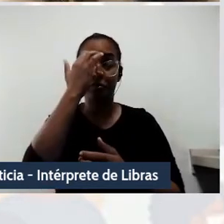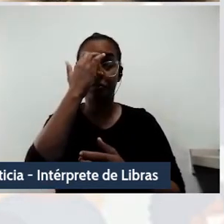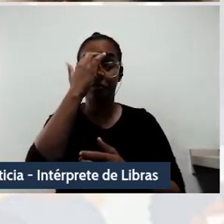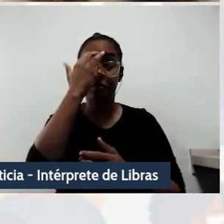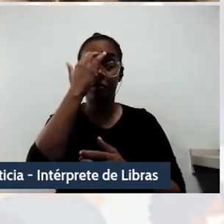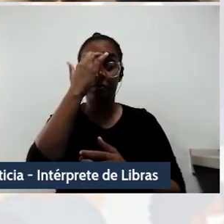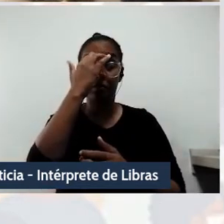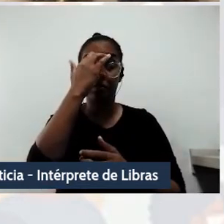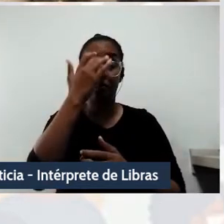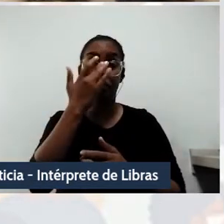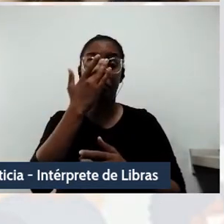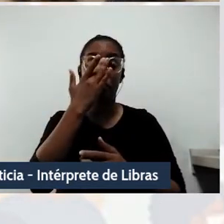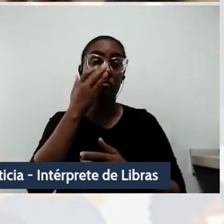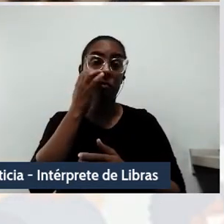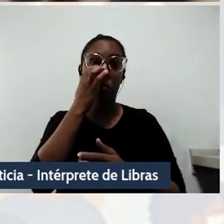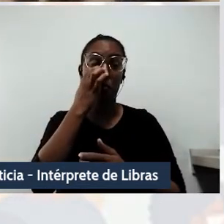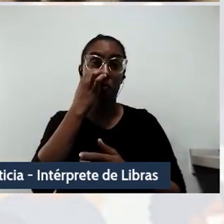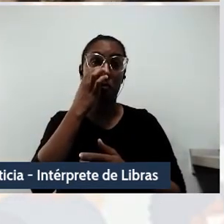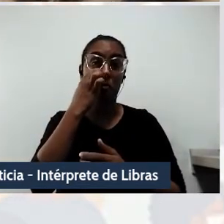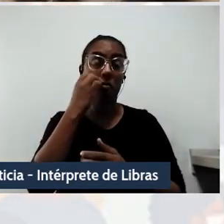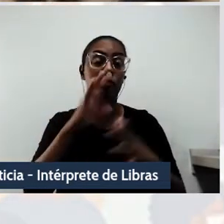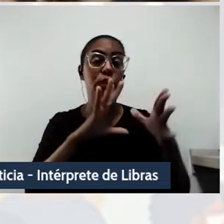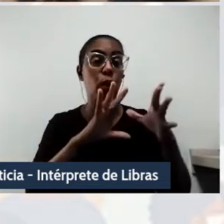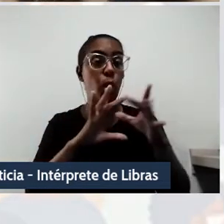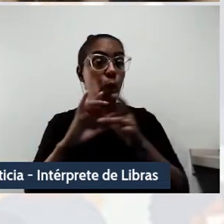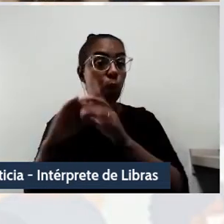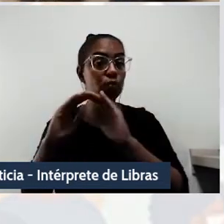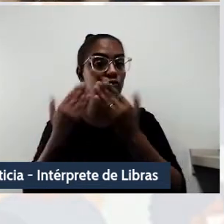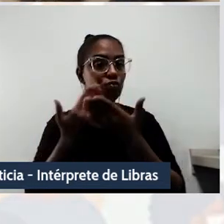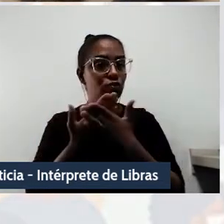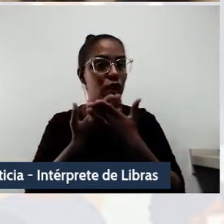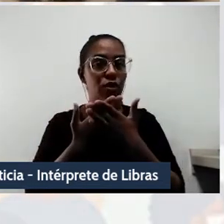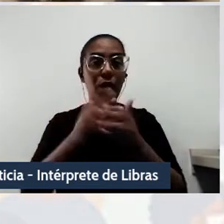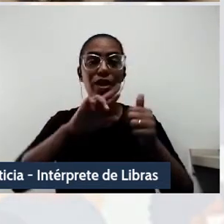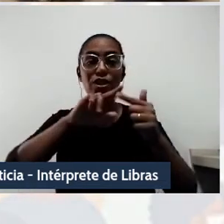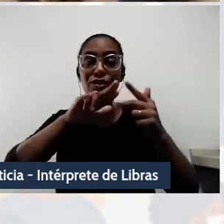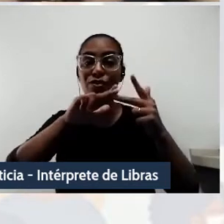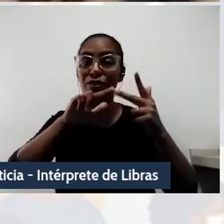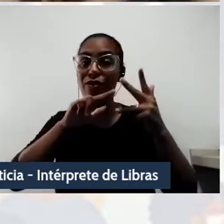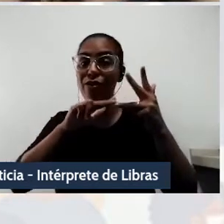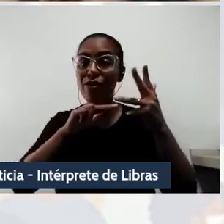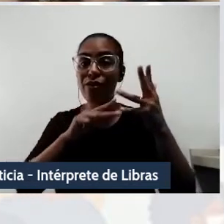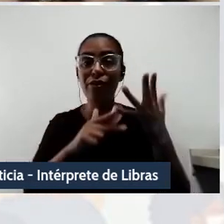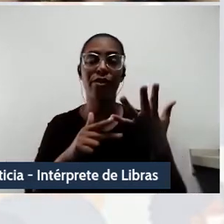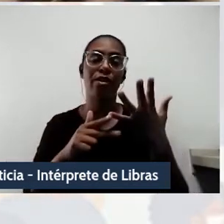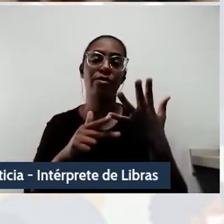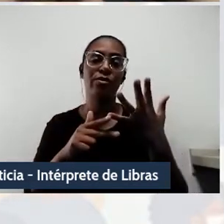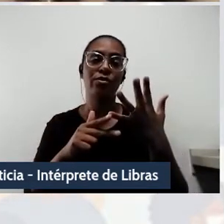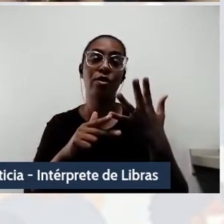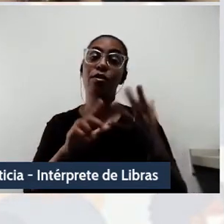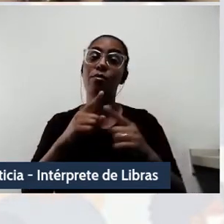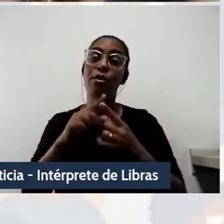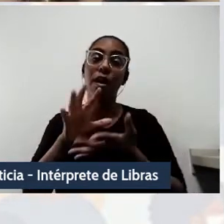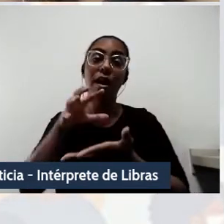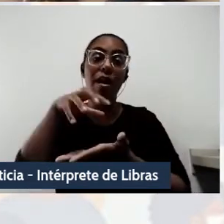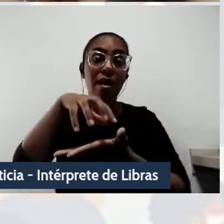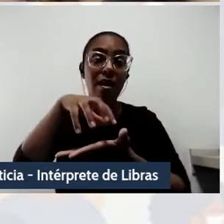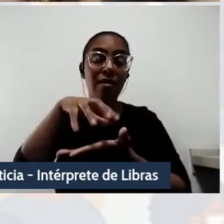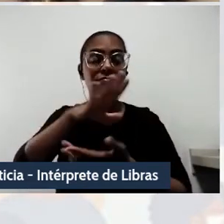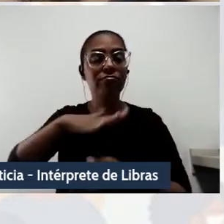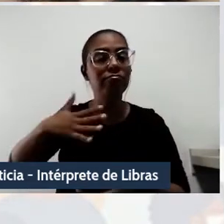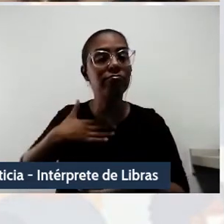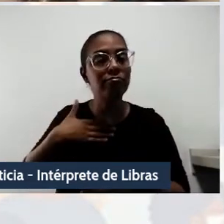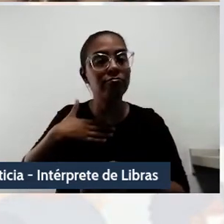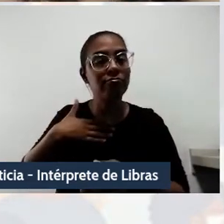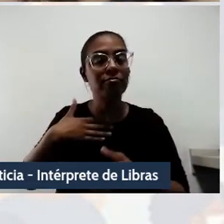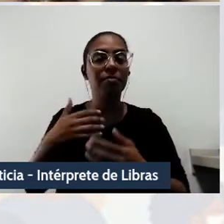Este contexto plural escolar é um reflexo da diversidade escolar presente aqui na região e pode ser replicada